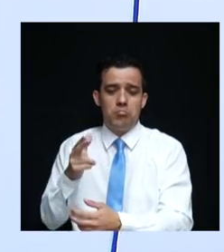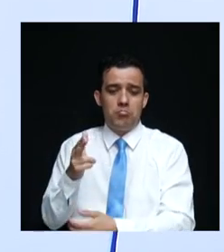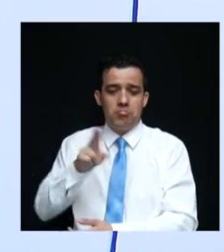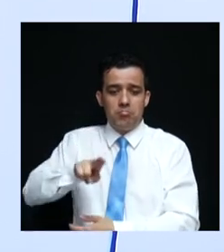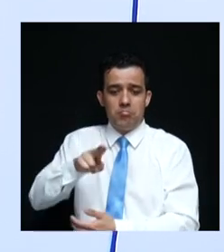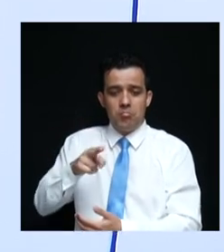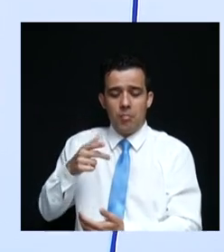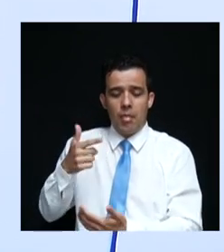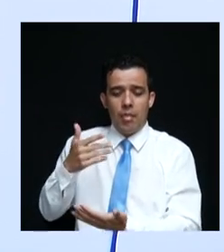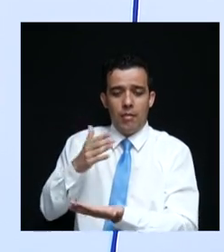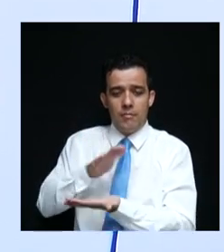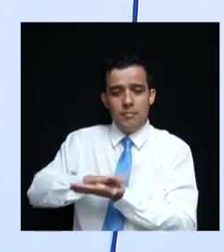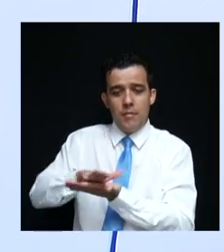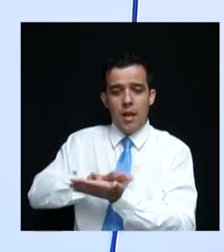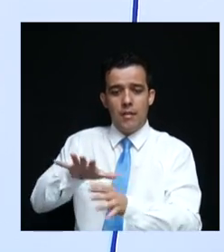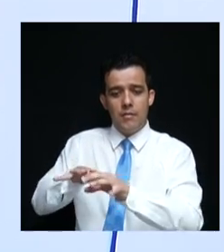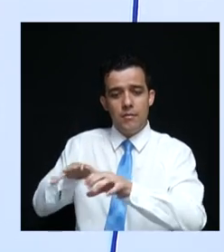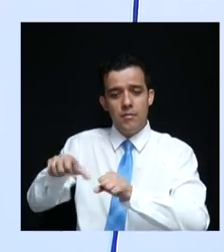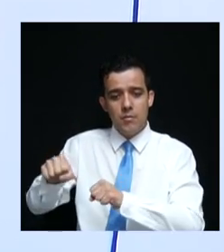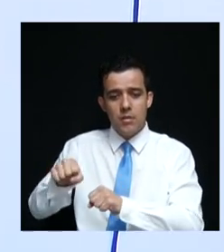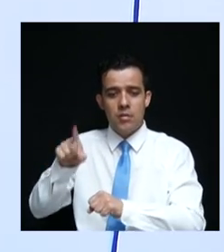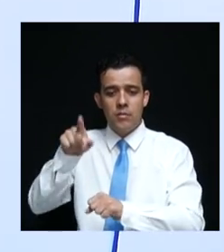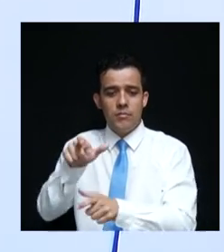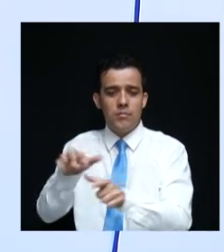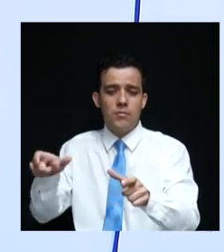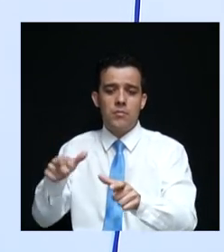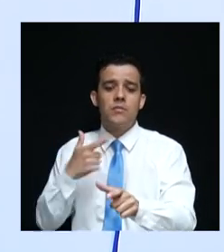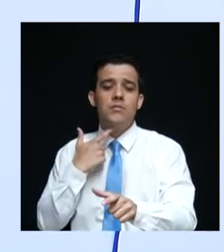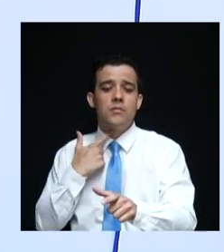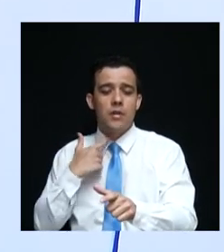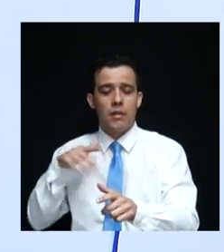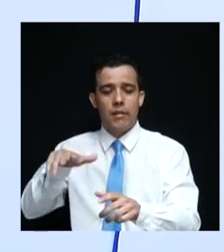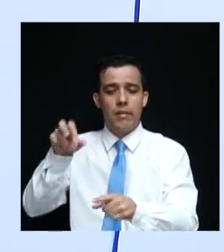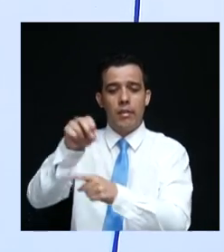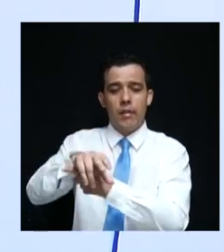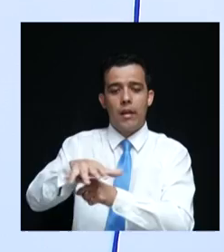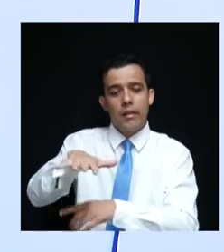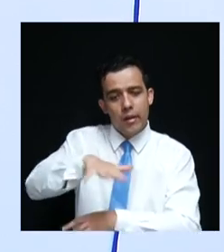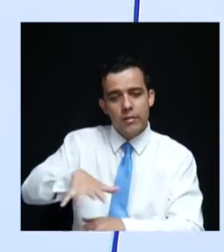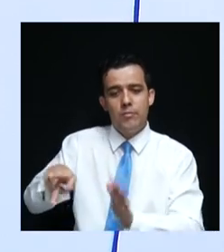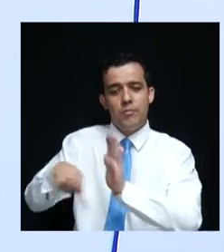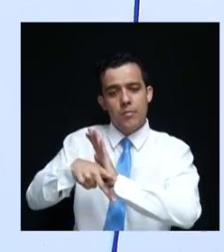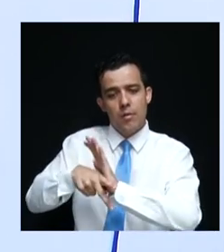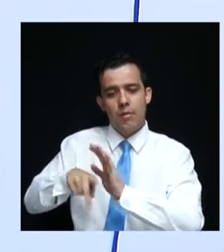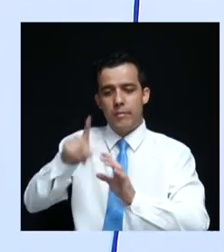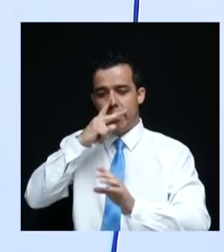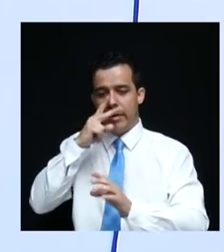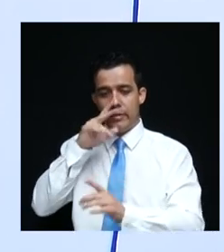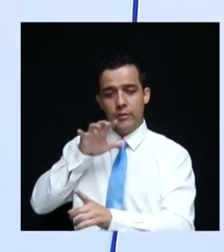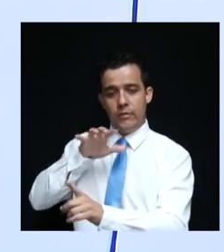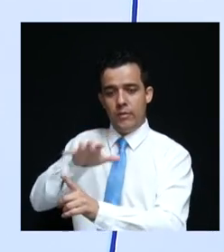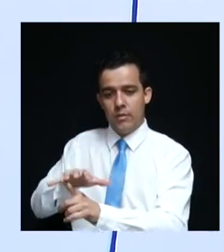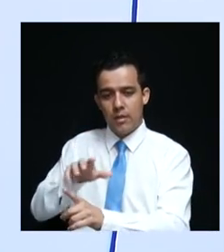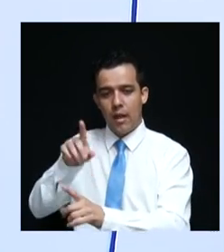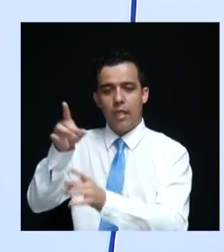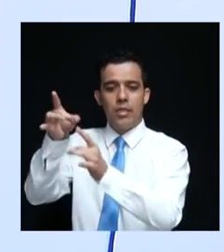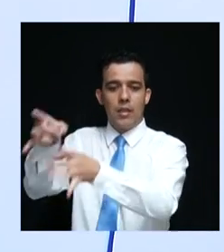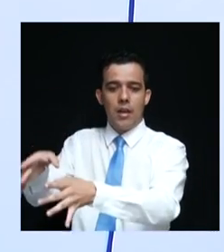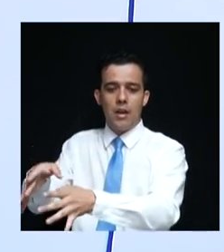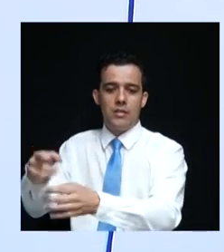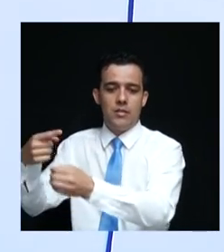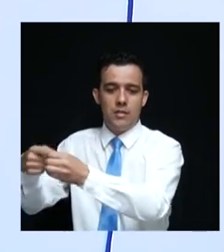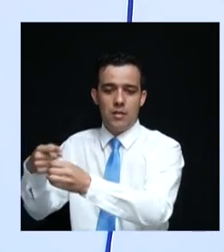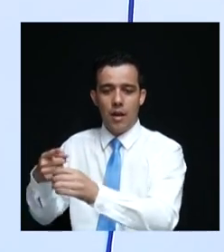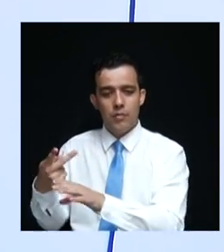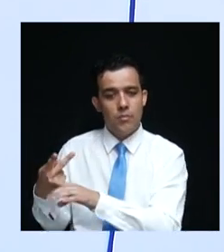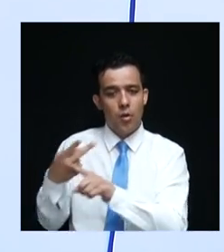será utilizada essa formação por parte dos seus estudantes no mercado de trabalho daquela região, forçando que deixem as suas cidades e